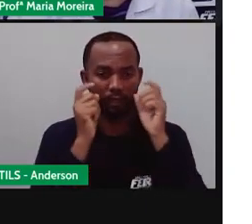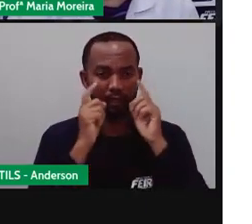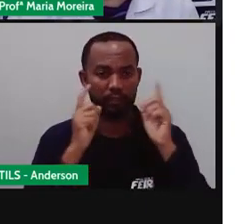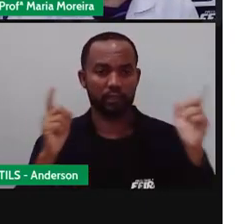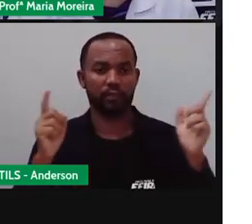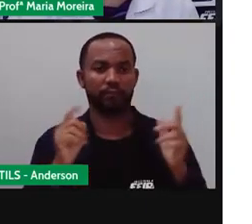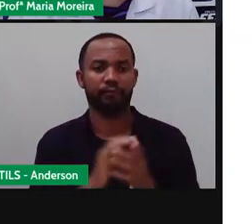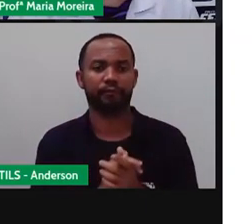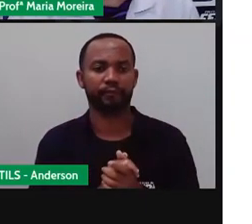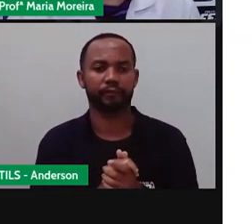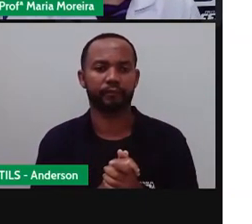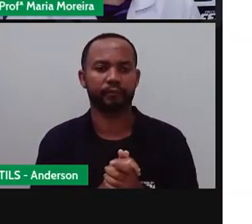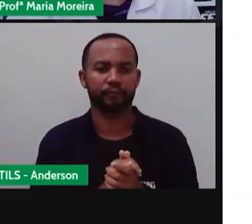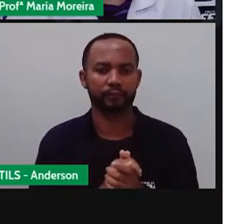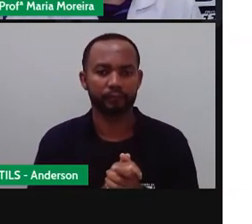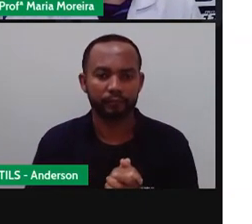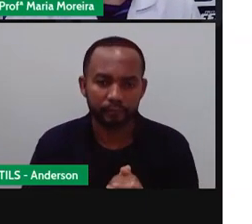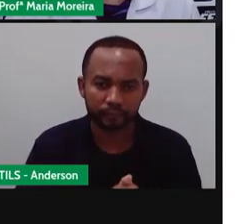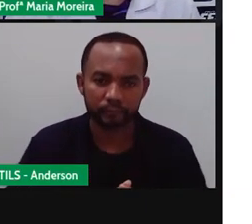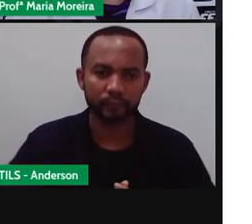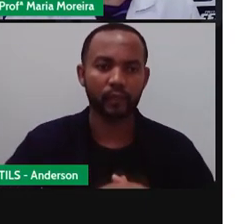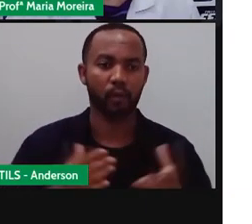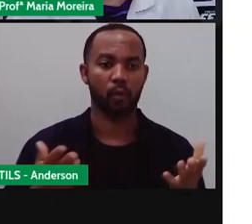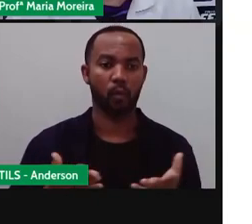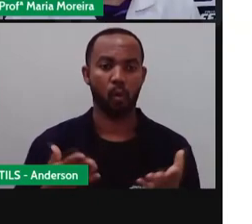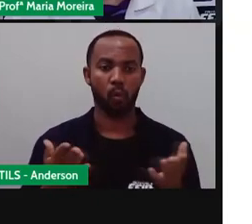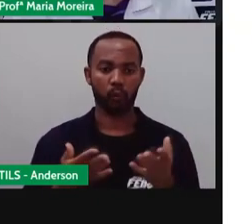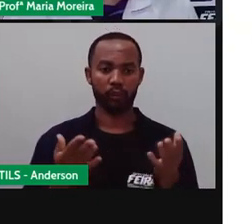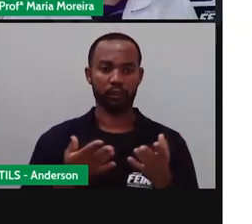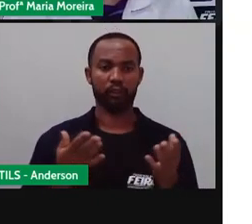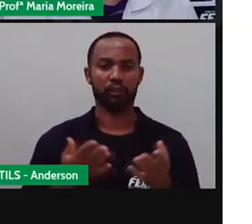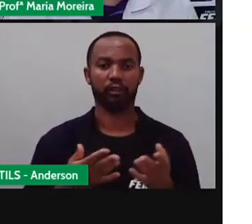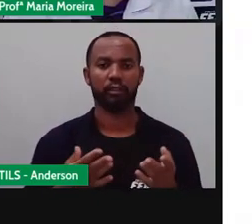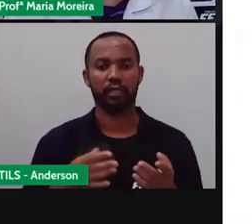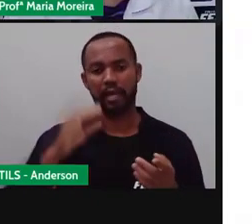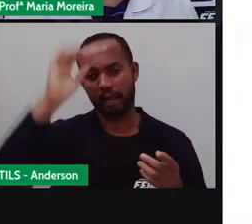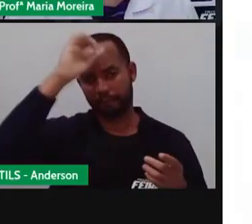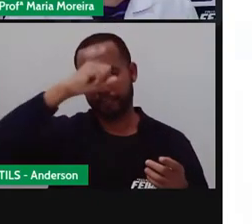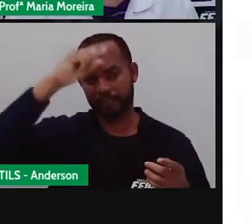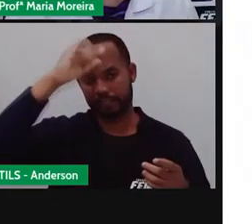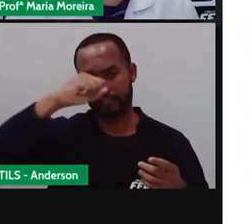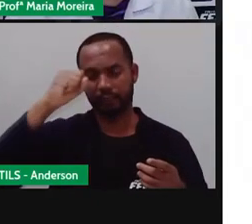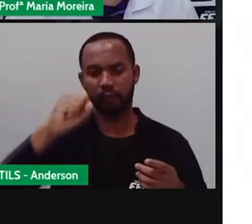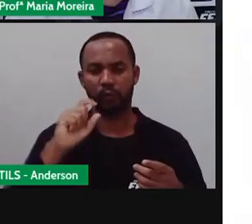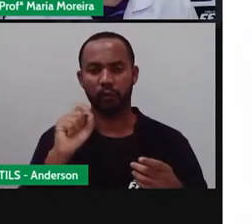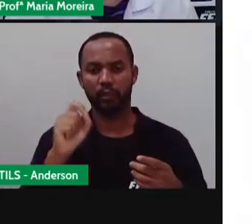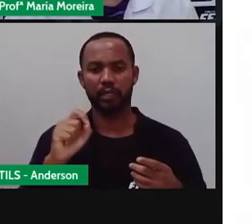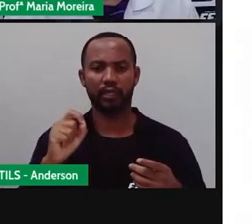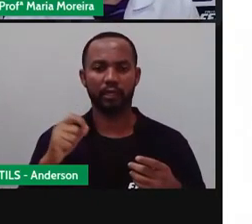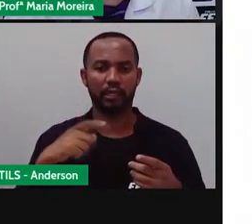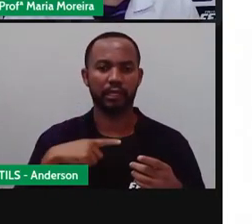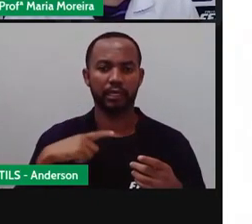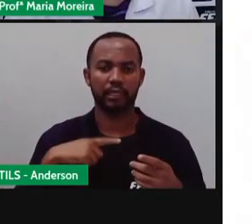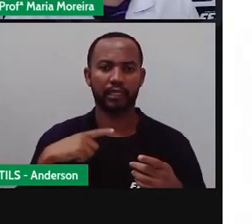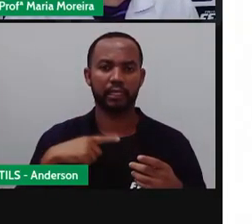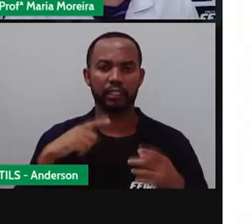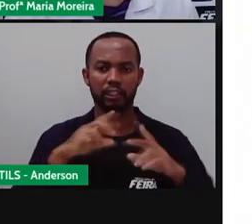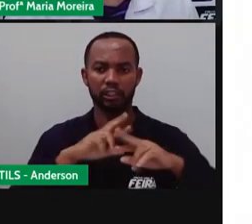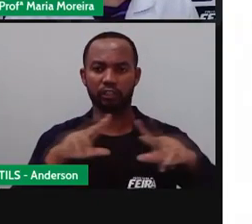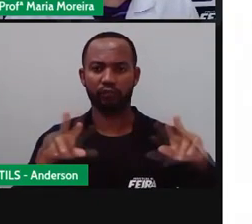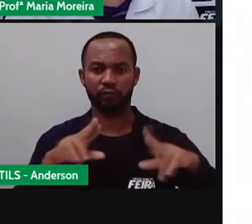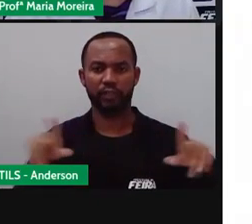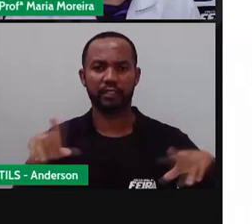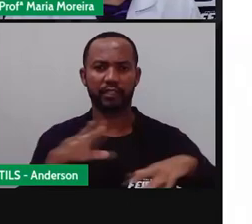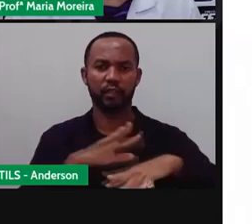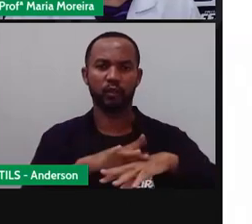tá bom? Bom, hoje, né, aprenderemos sobre alguns vetores que utilizam